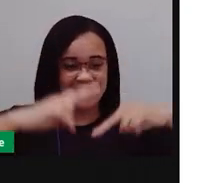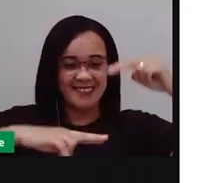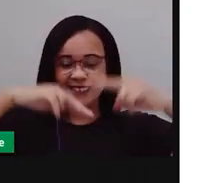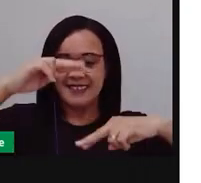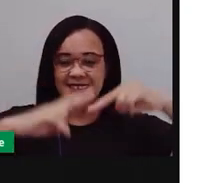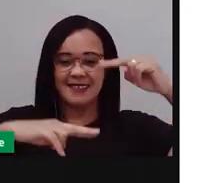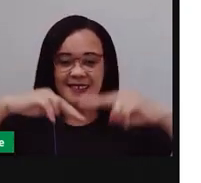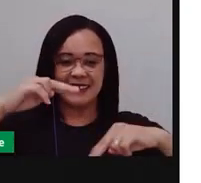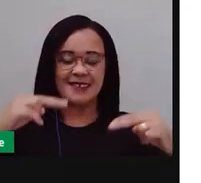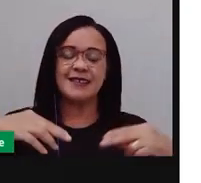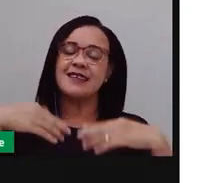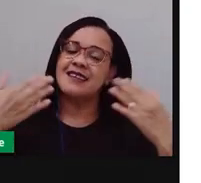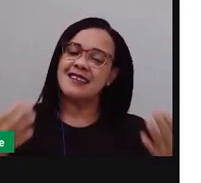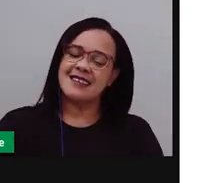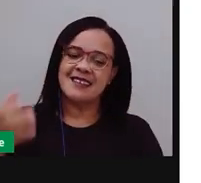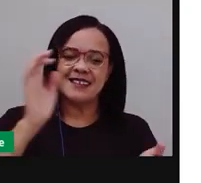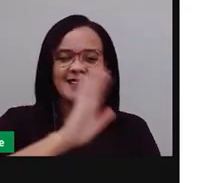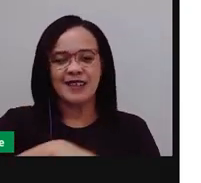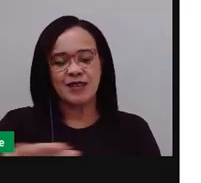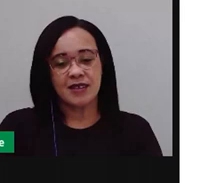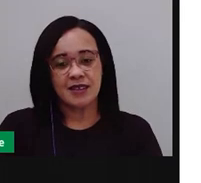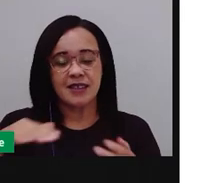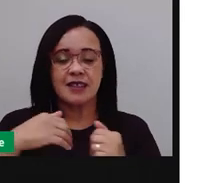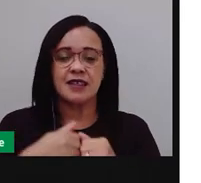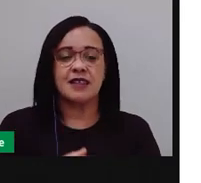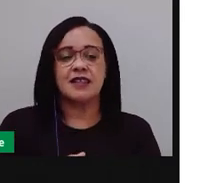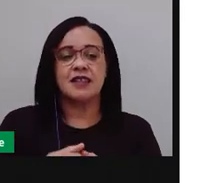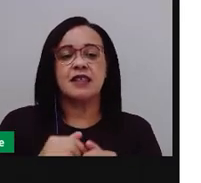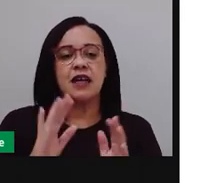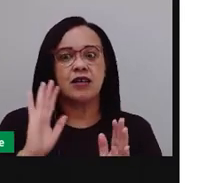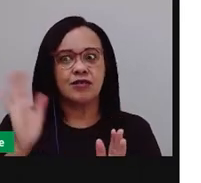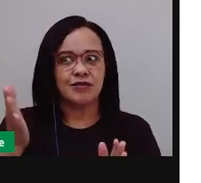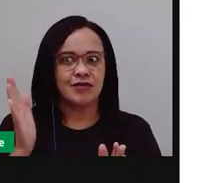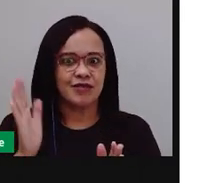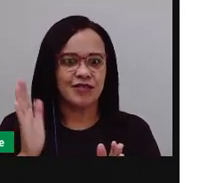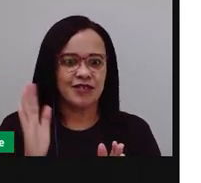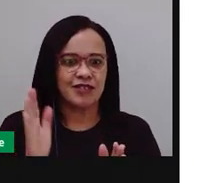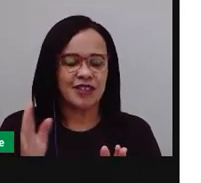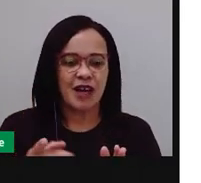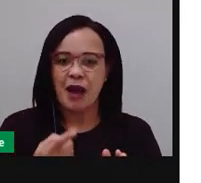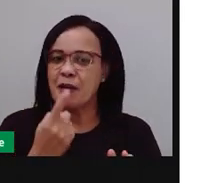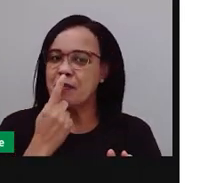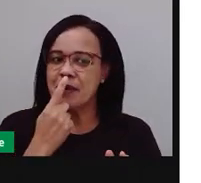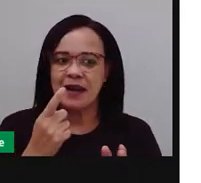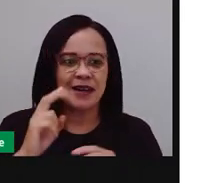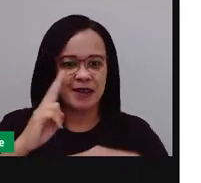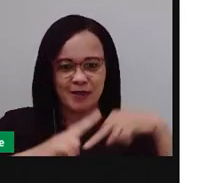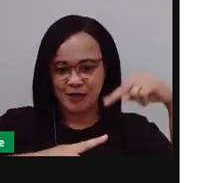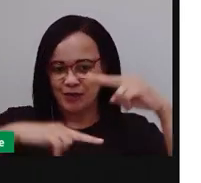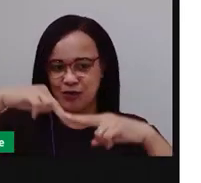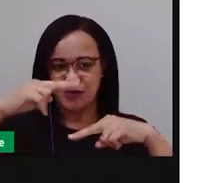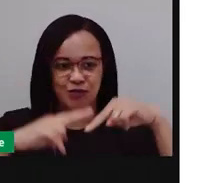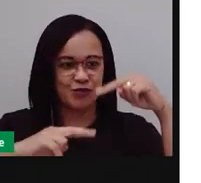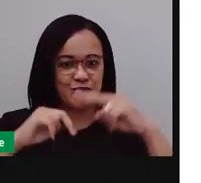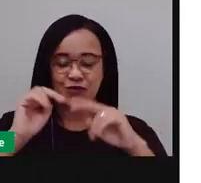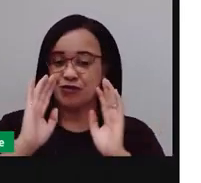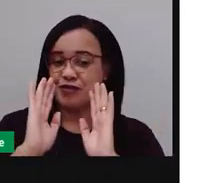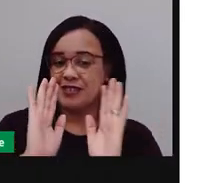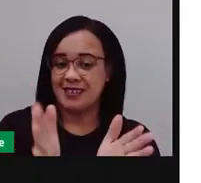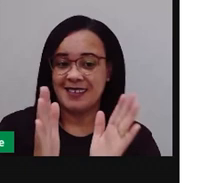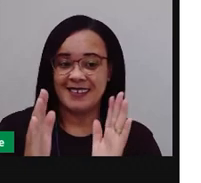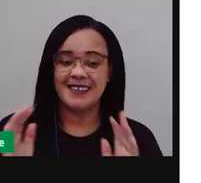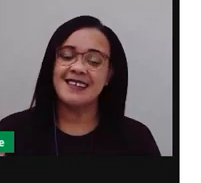Então, criançada, estamos chegando, né? Estamos já no mês de junho e estamos já